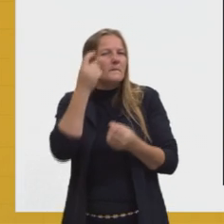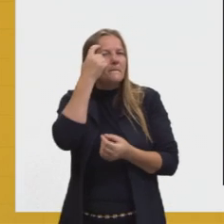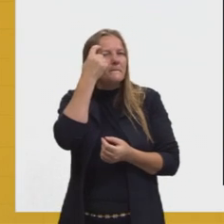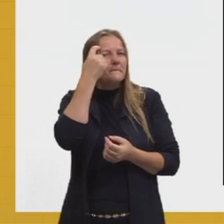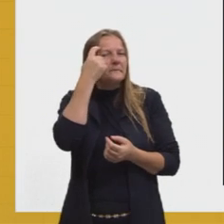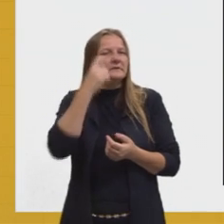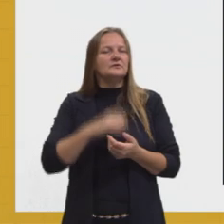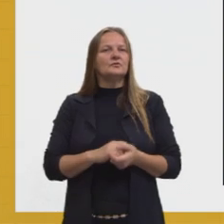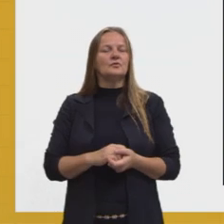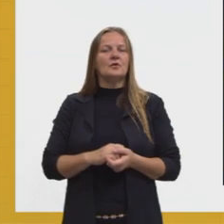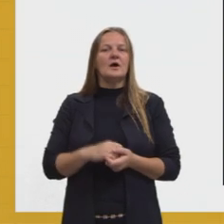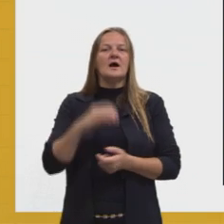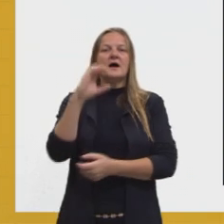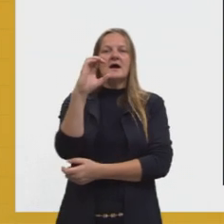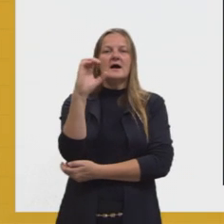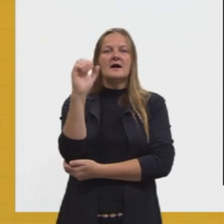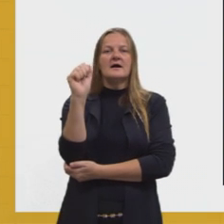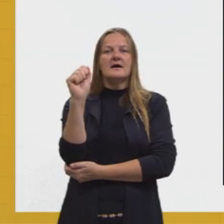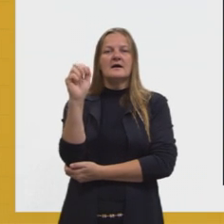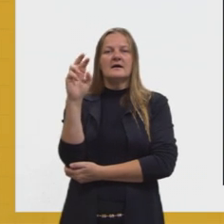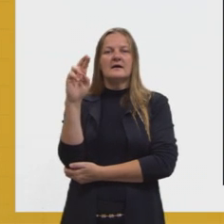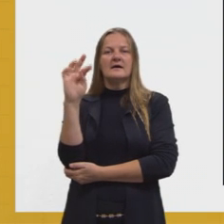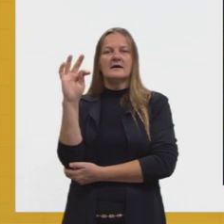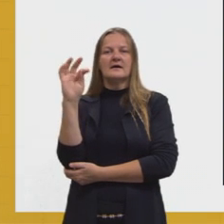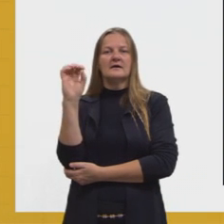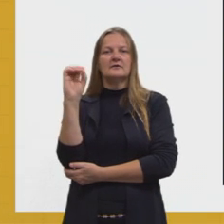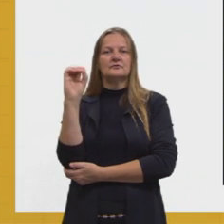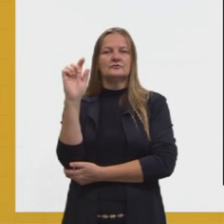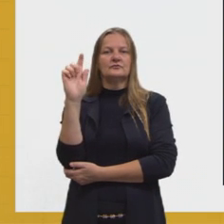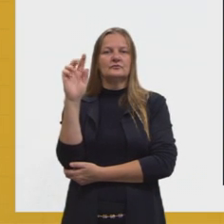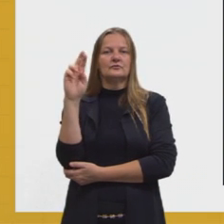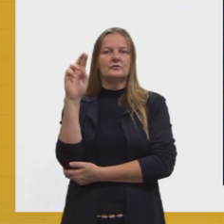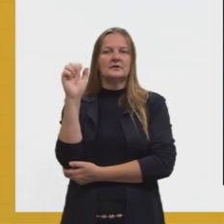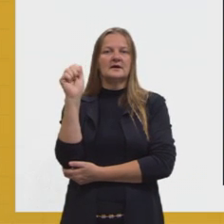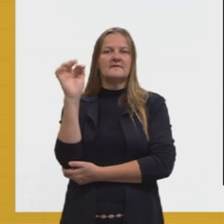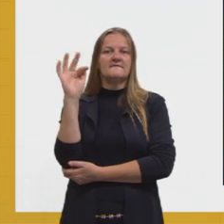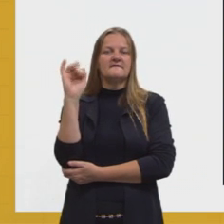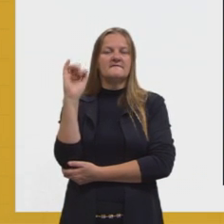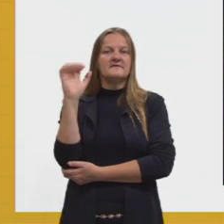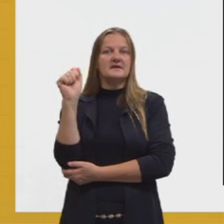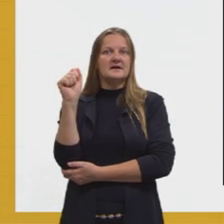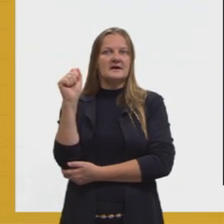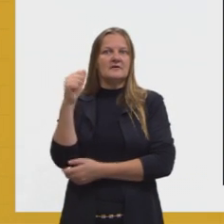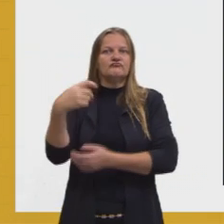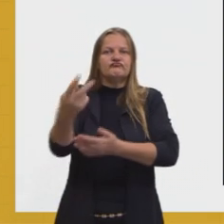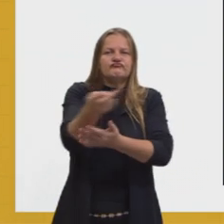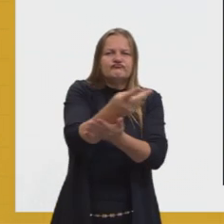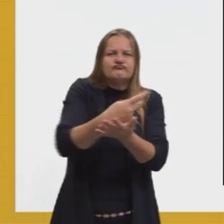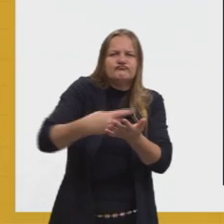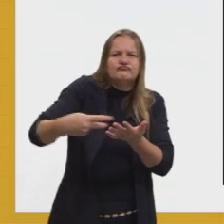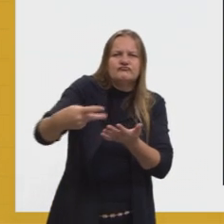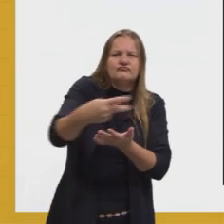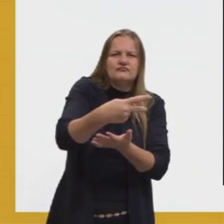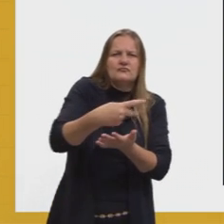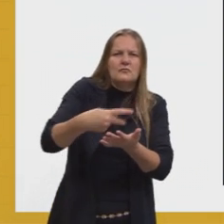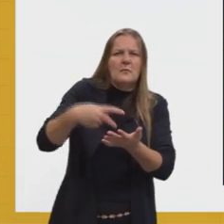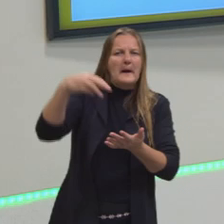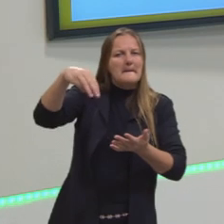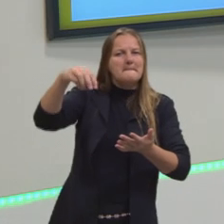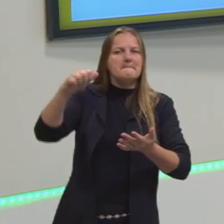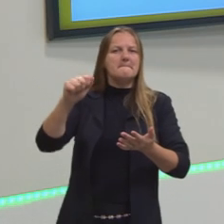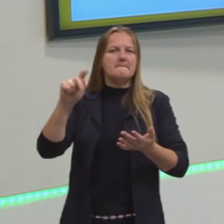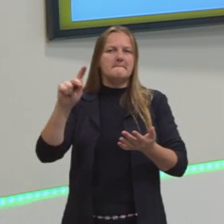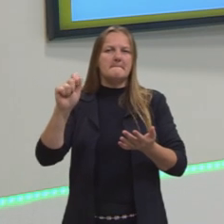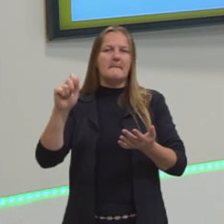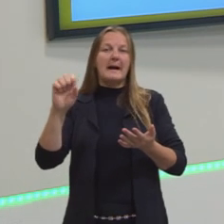cartografia. E a questão hoje é, qual a relação, então, de cartografia com a matemática? Geralmente, se estuda